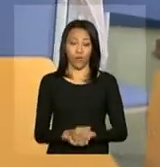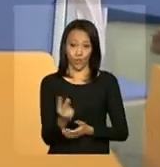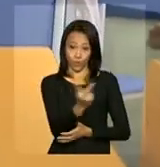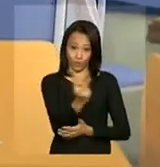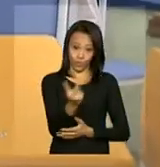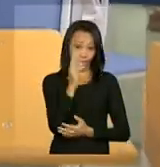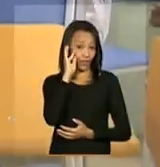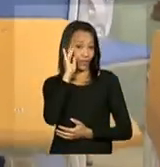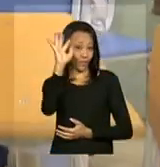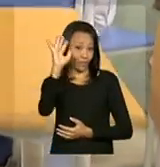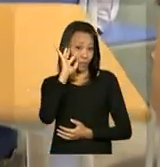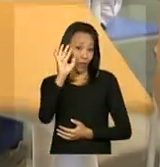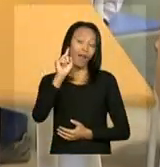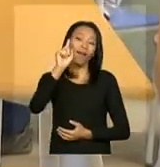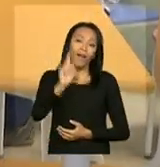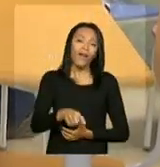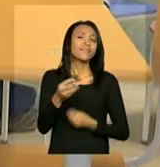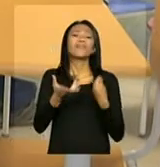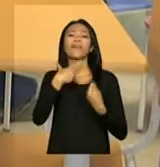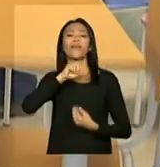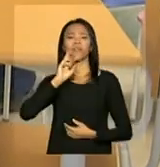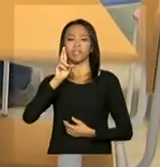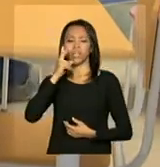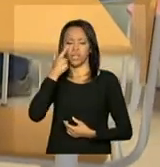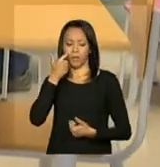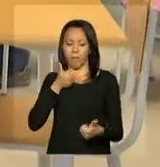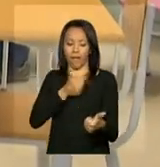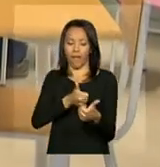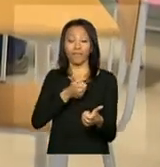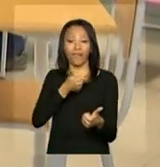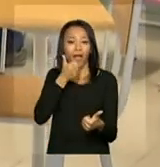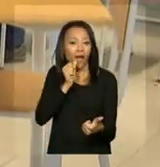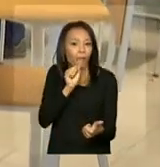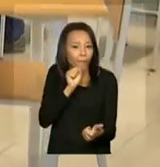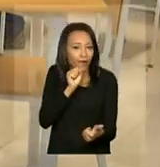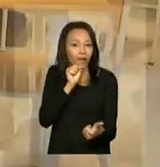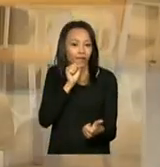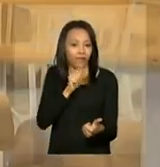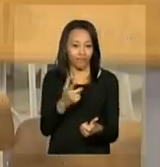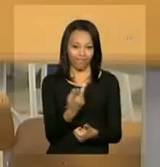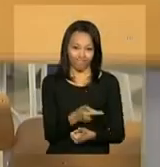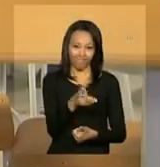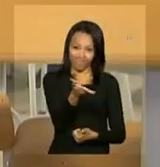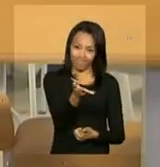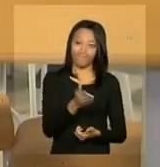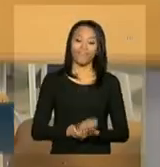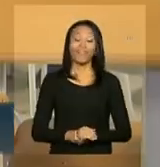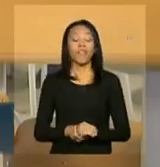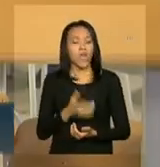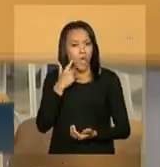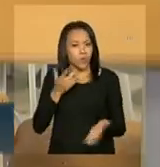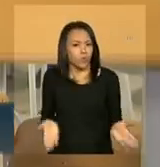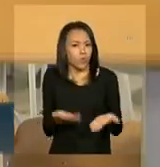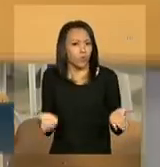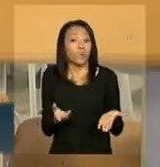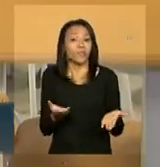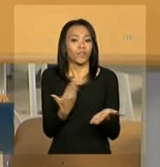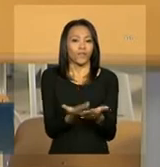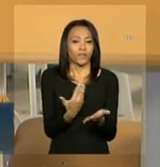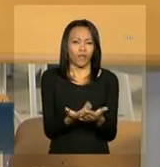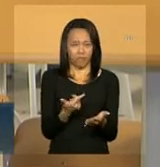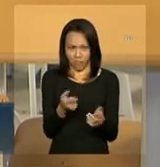Guilherme e Gabriel são acompanhados de perto pela mãe, Quitéria. Eu incentivo eles a estudar, porque